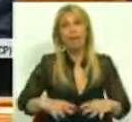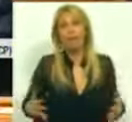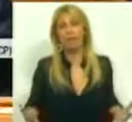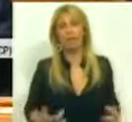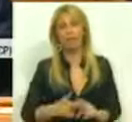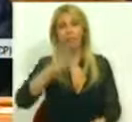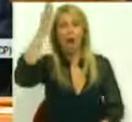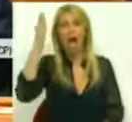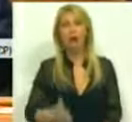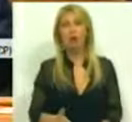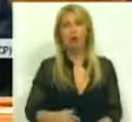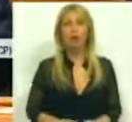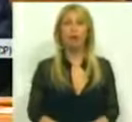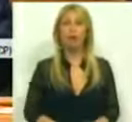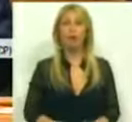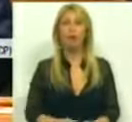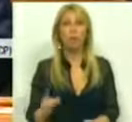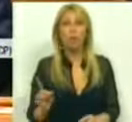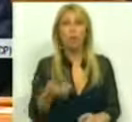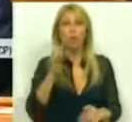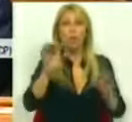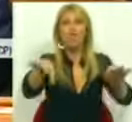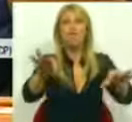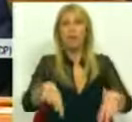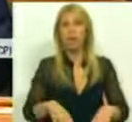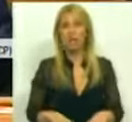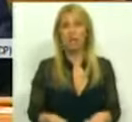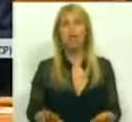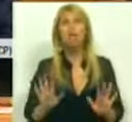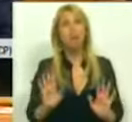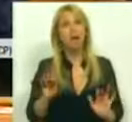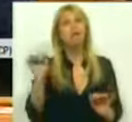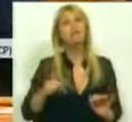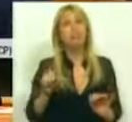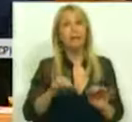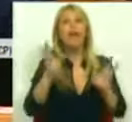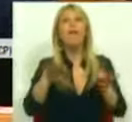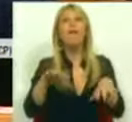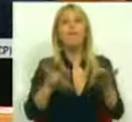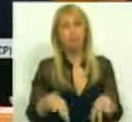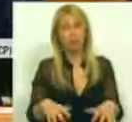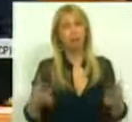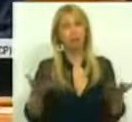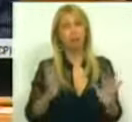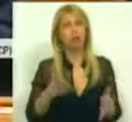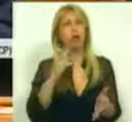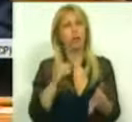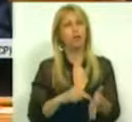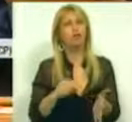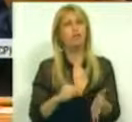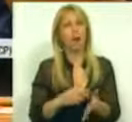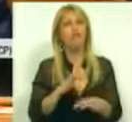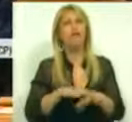austeridade não é um fim, mas sim o fim expectável desse período